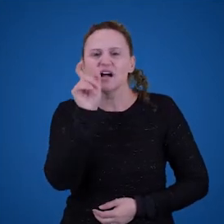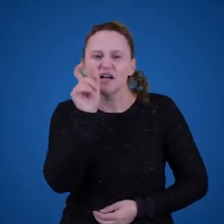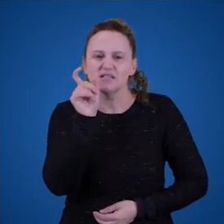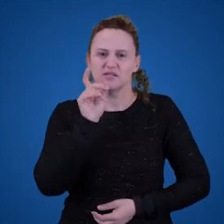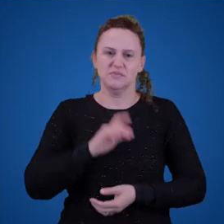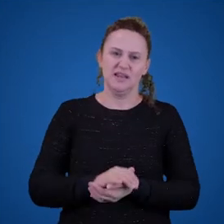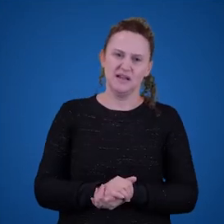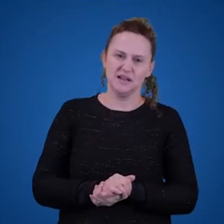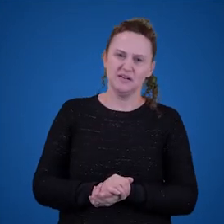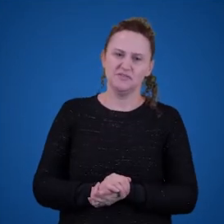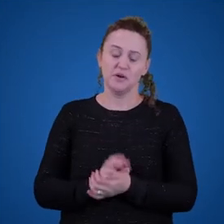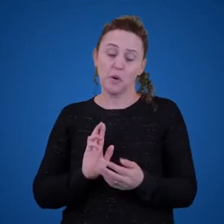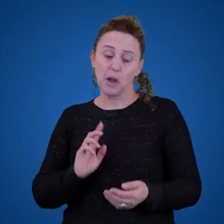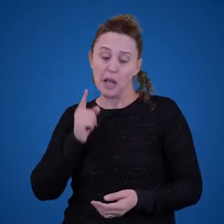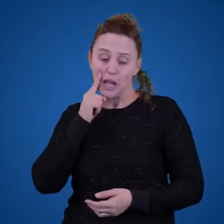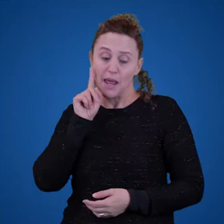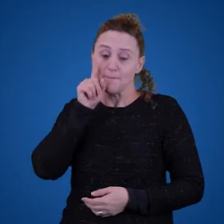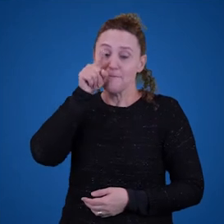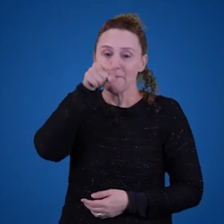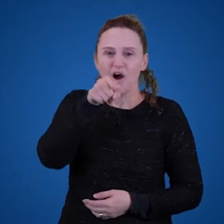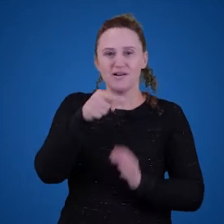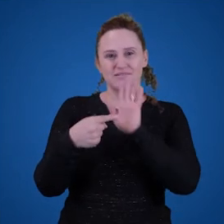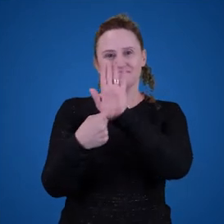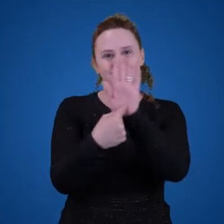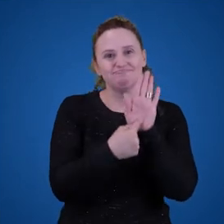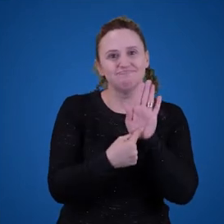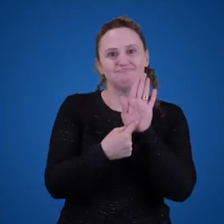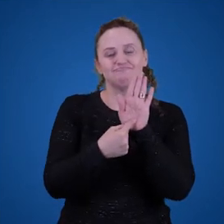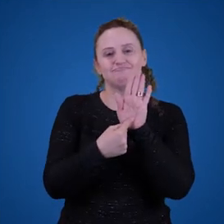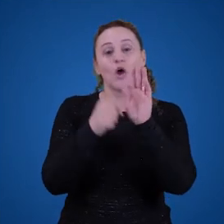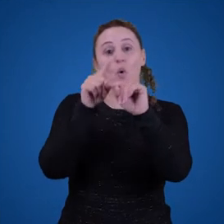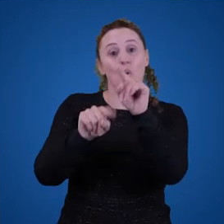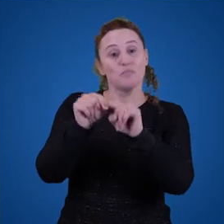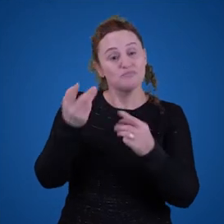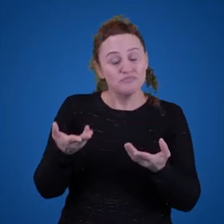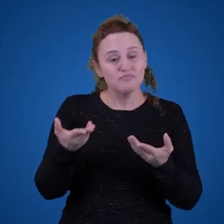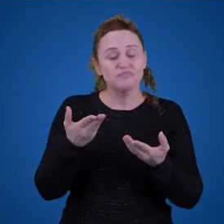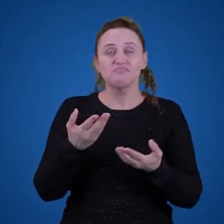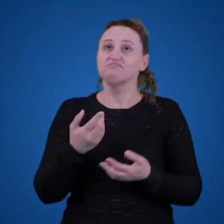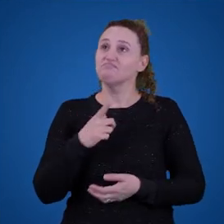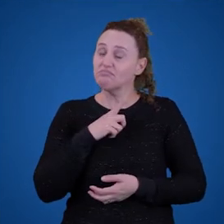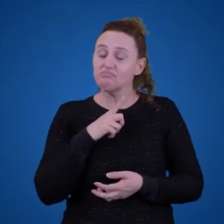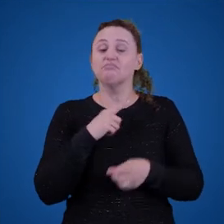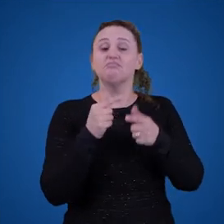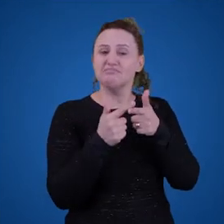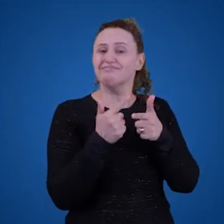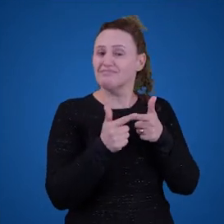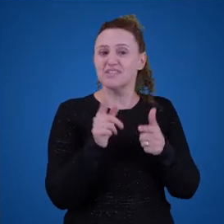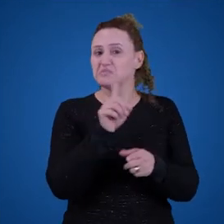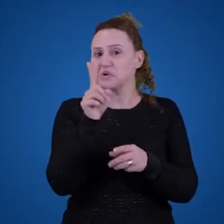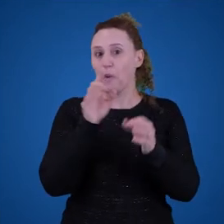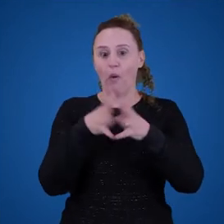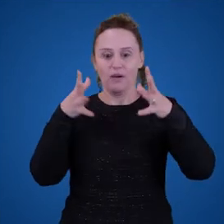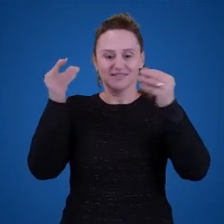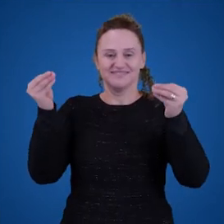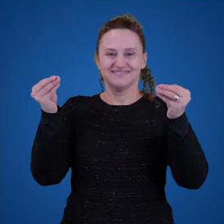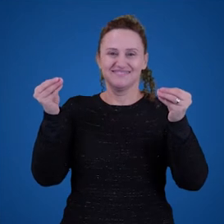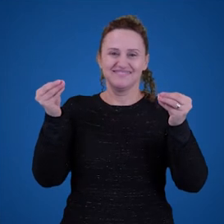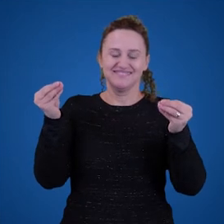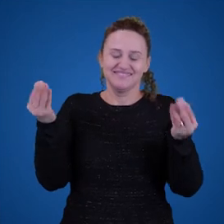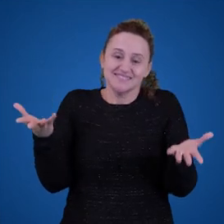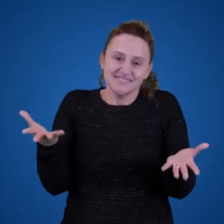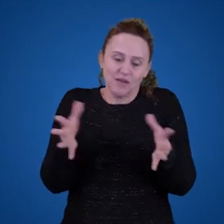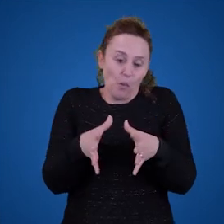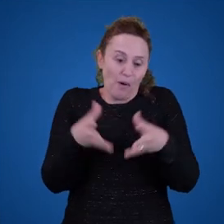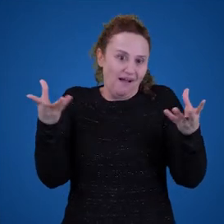ela apontar ou referir um objeto. Esse é um grande problema também, porque não é uma coisa mágica, né? Nós precisamos dar uma